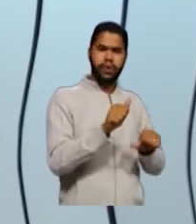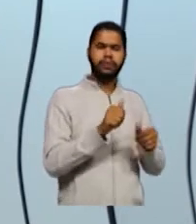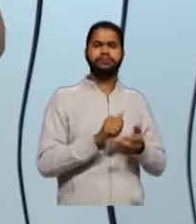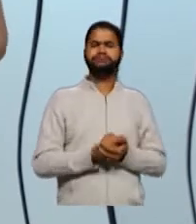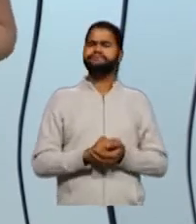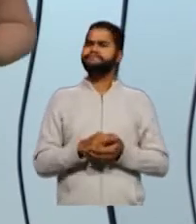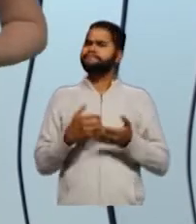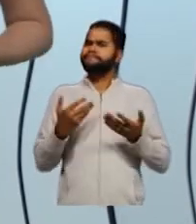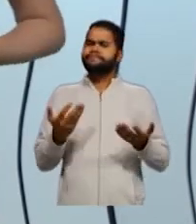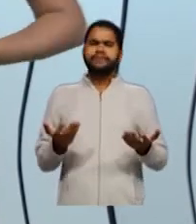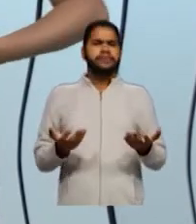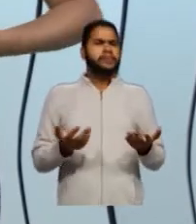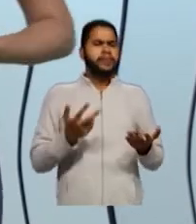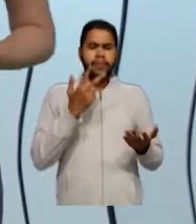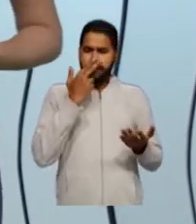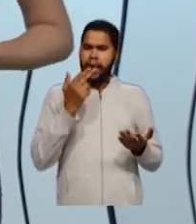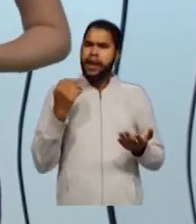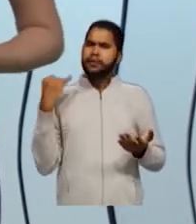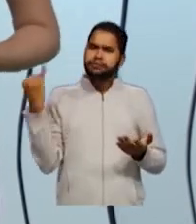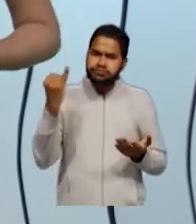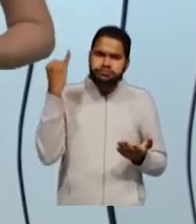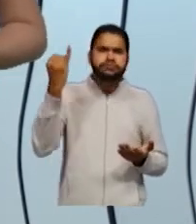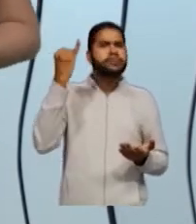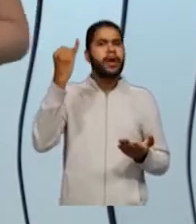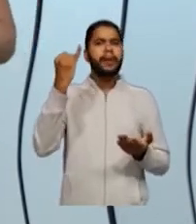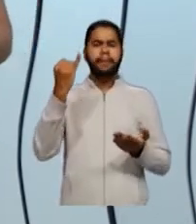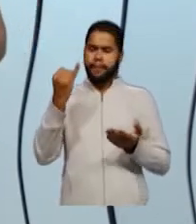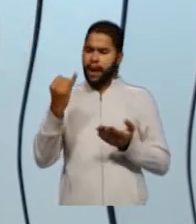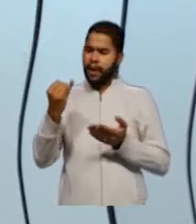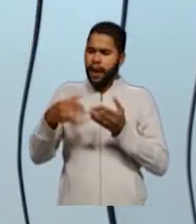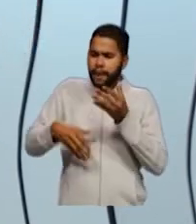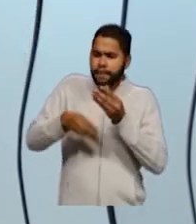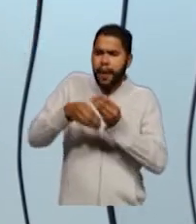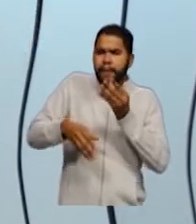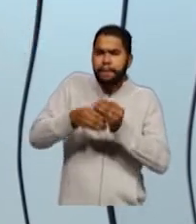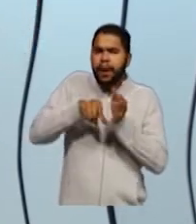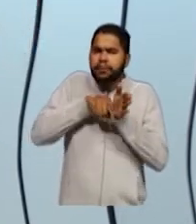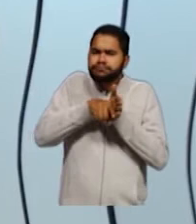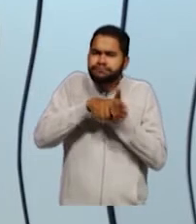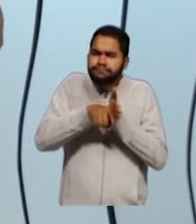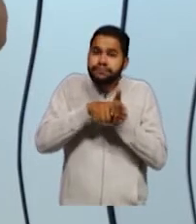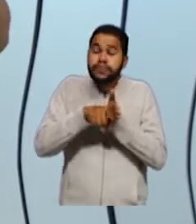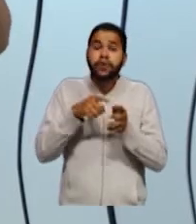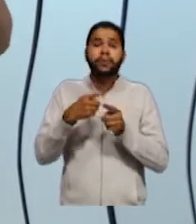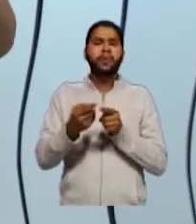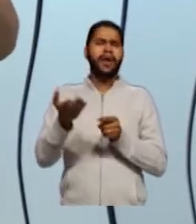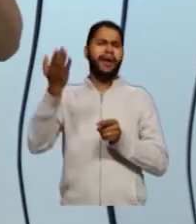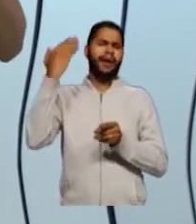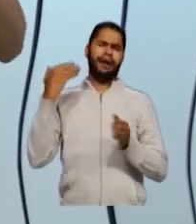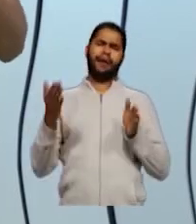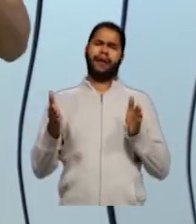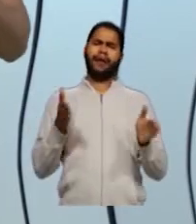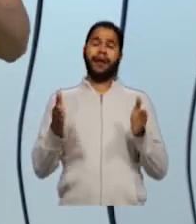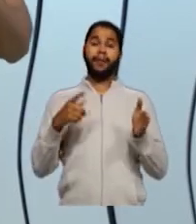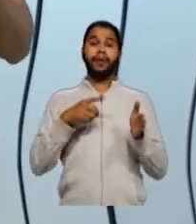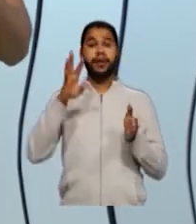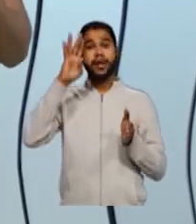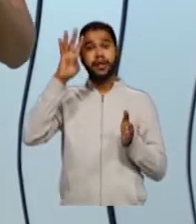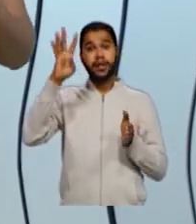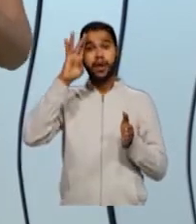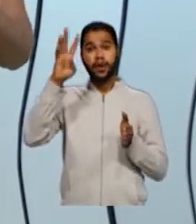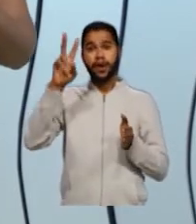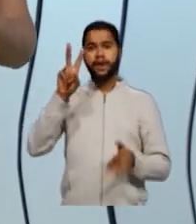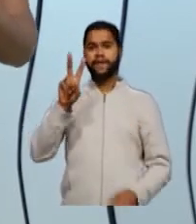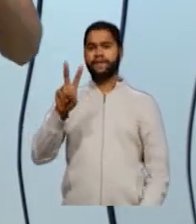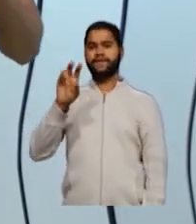fato foi muito relevante para a contribuição científica, porque naquela época existia uma teoria chamada